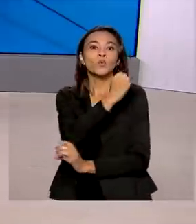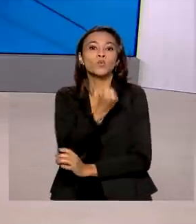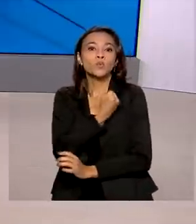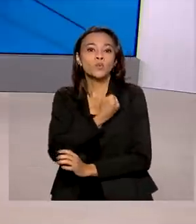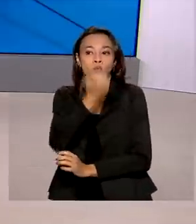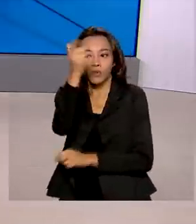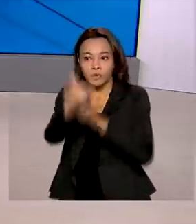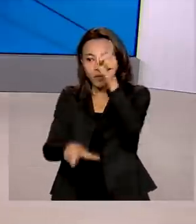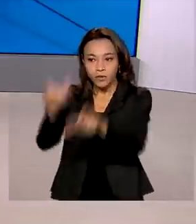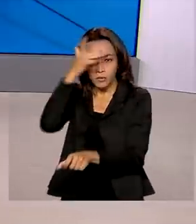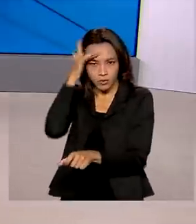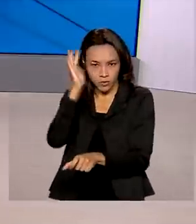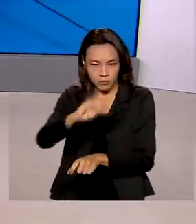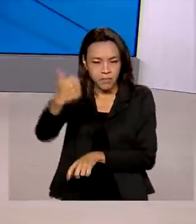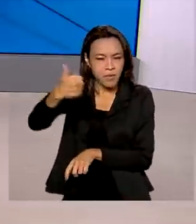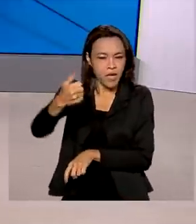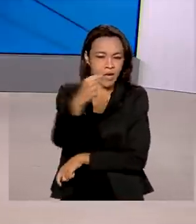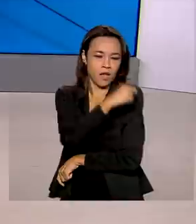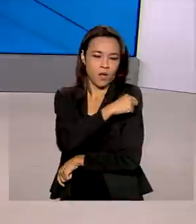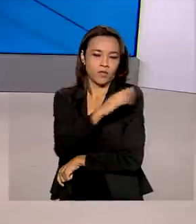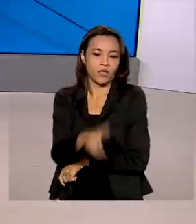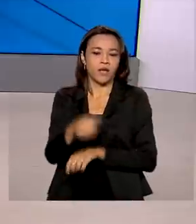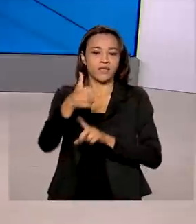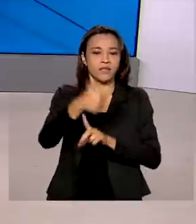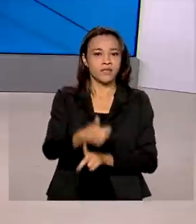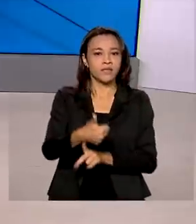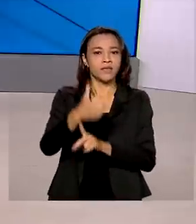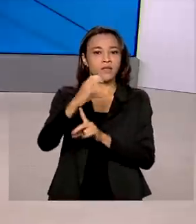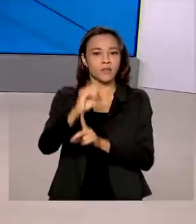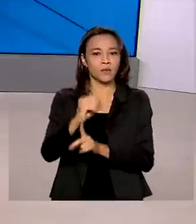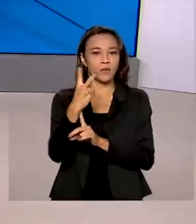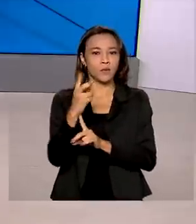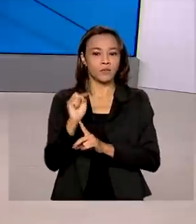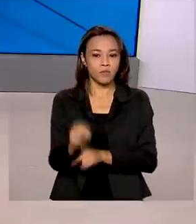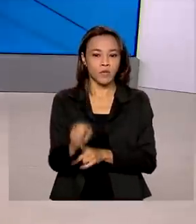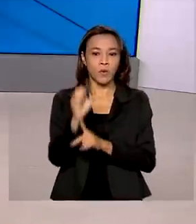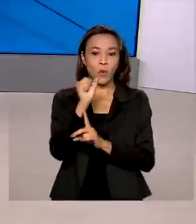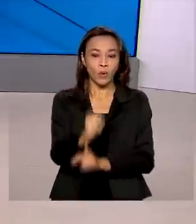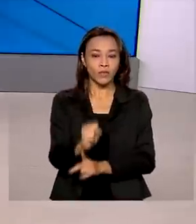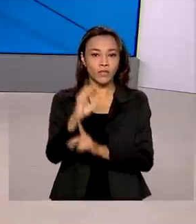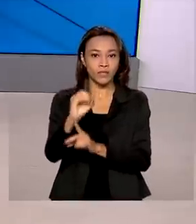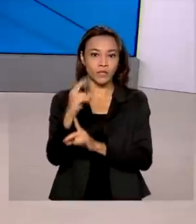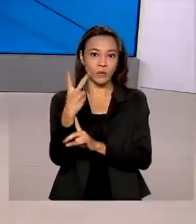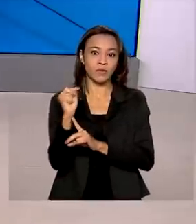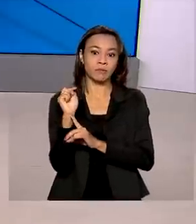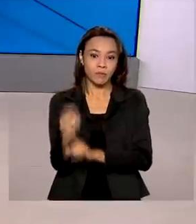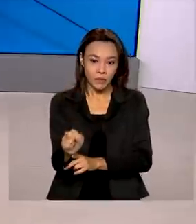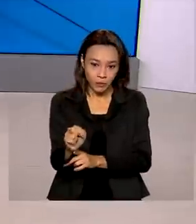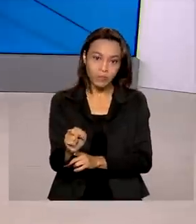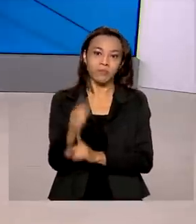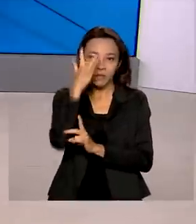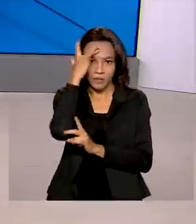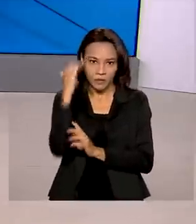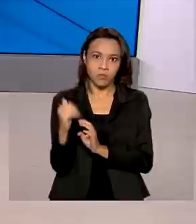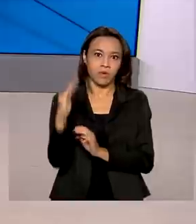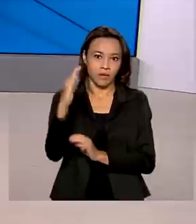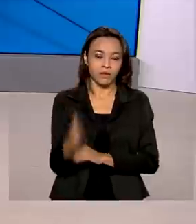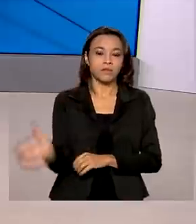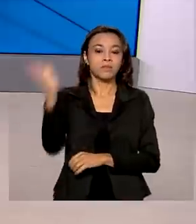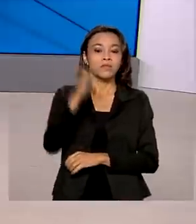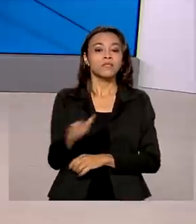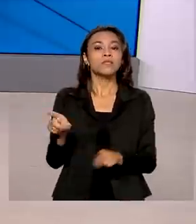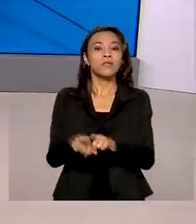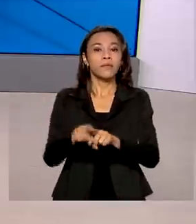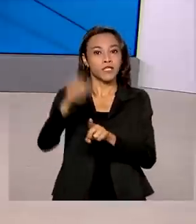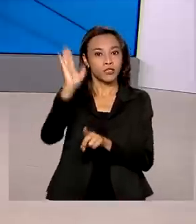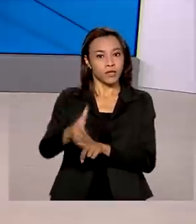que tomaram a primeira dose passam de 102.802.000 pessoas e o número de brasileiros que